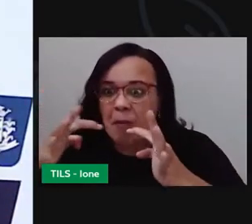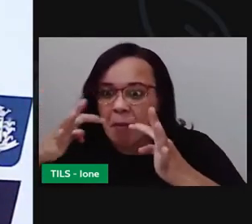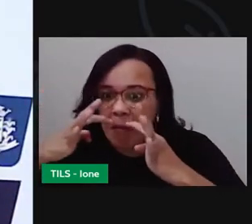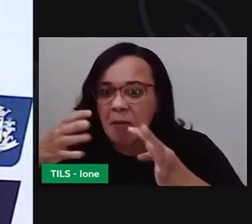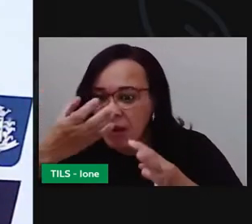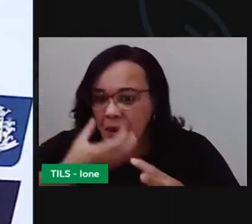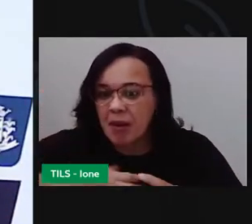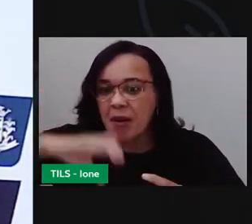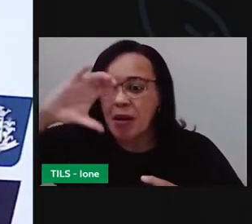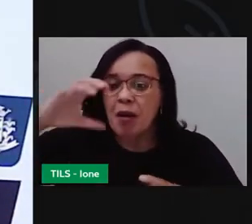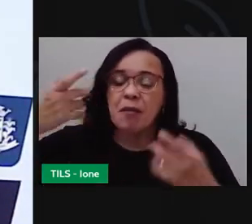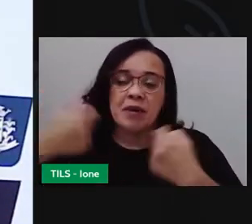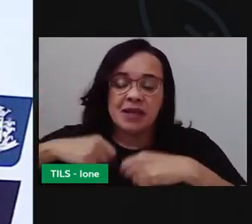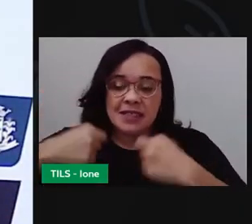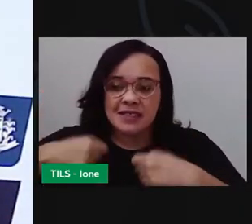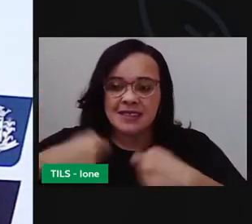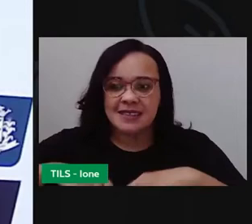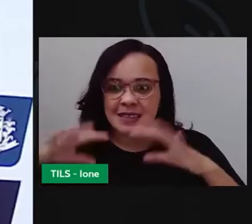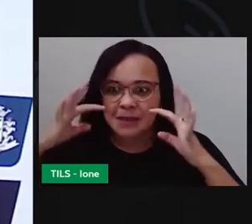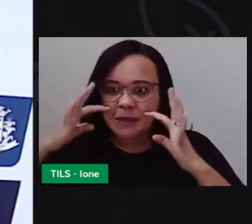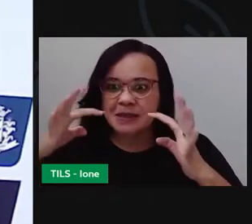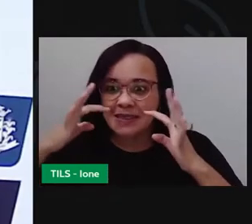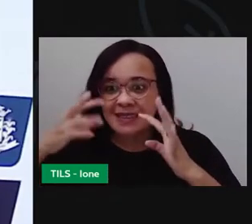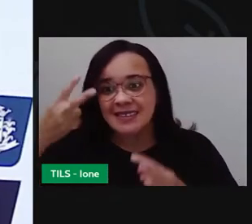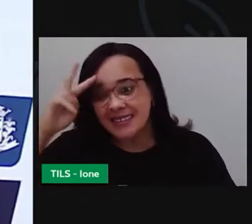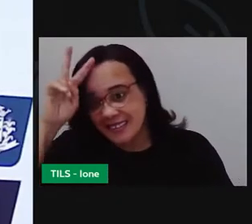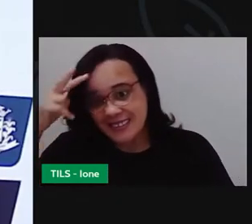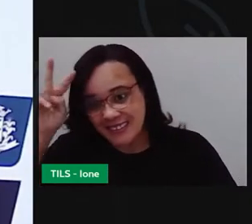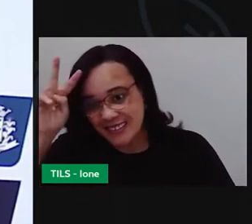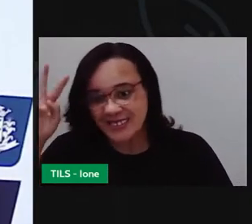Para prestar bastante atenção nesse histórico.